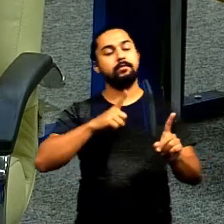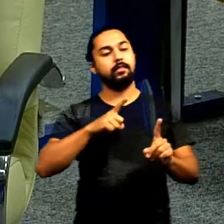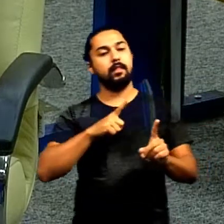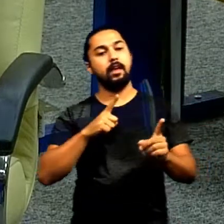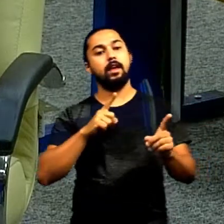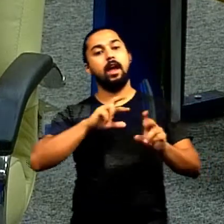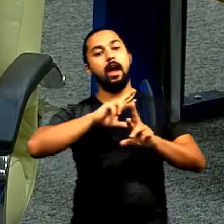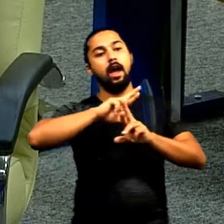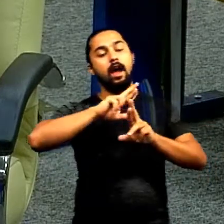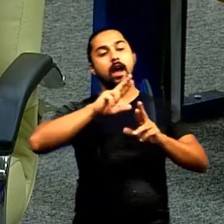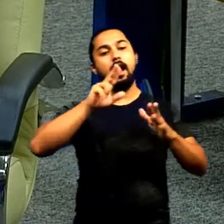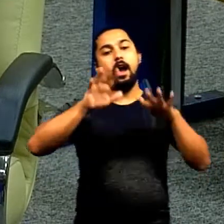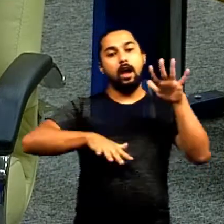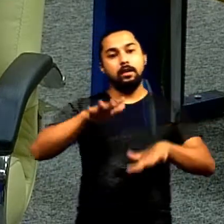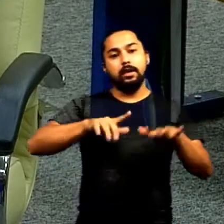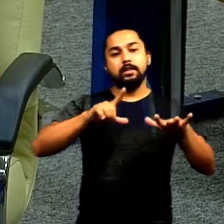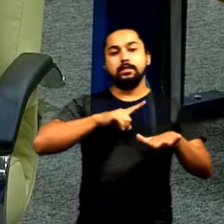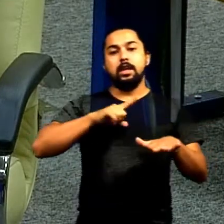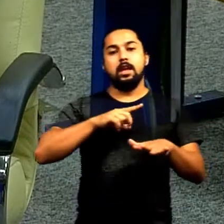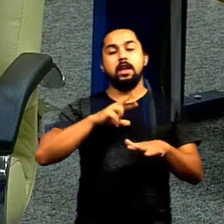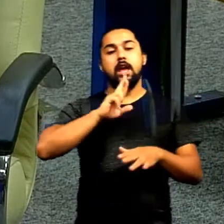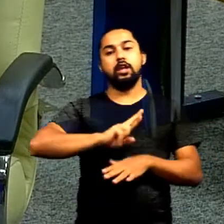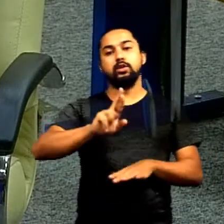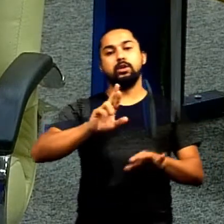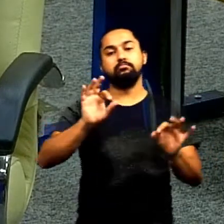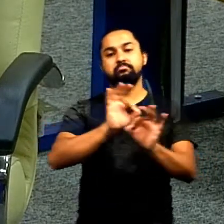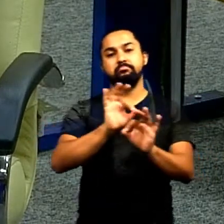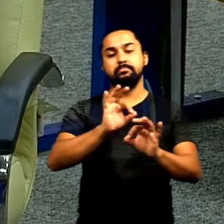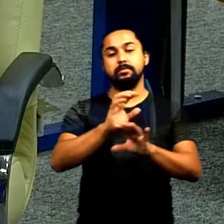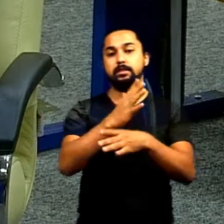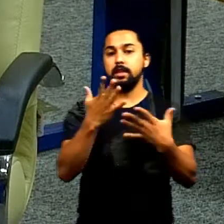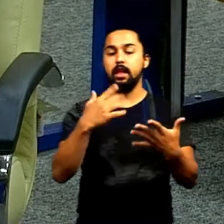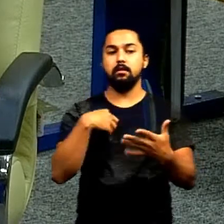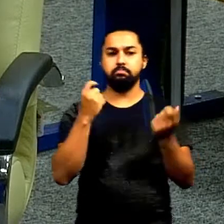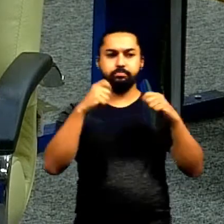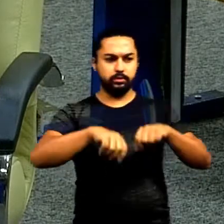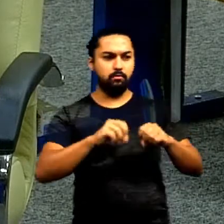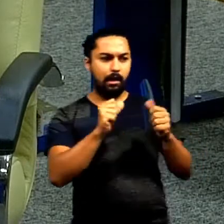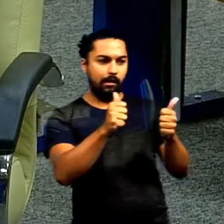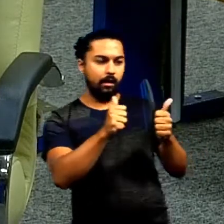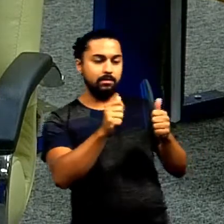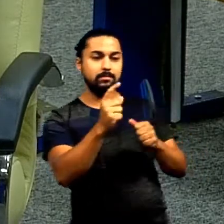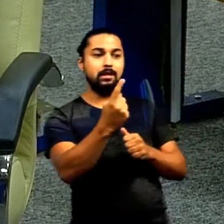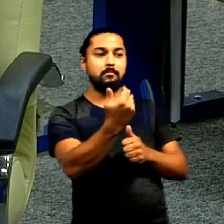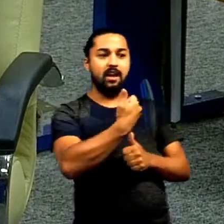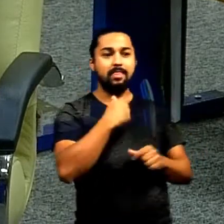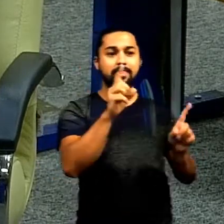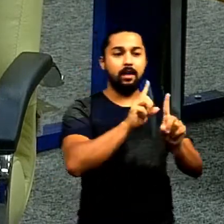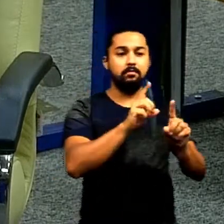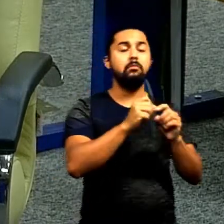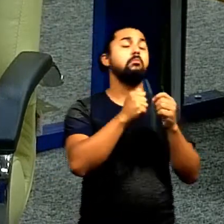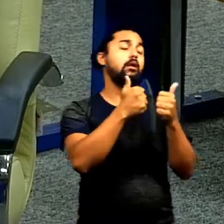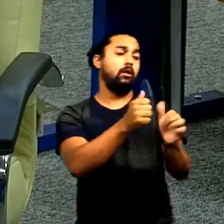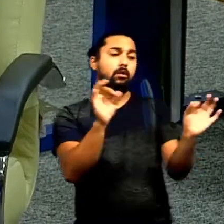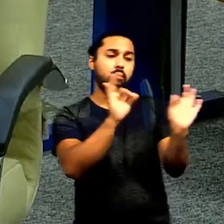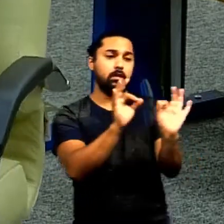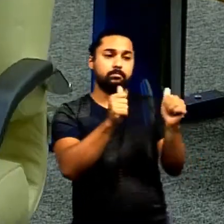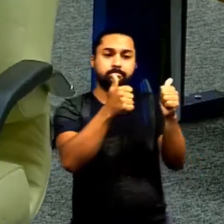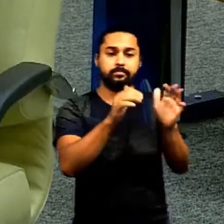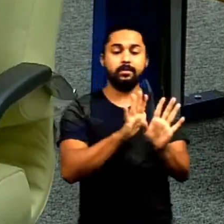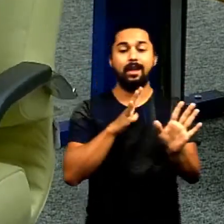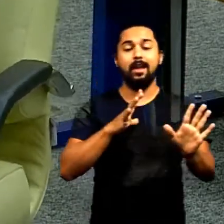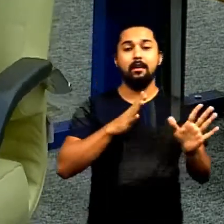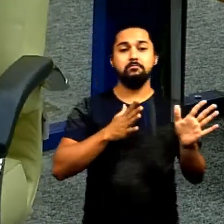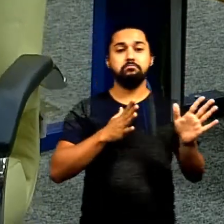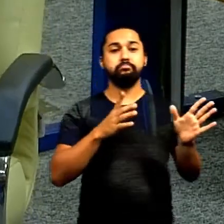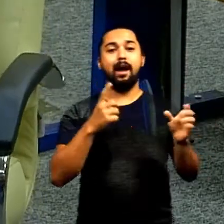sei que tem coisas que não tem solução é igual o povo pede quando pode eu dou conta eu falo não é não porque não tem jeito porque eu não vou